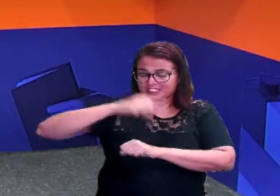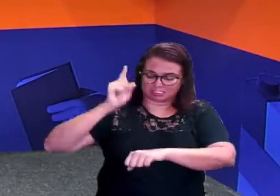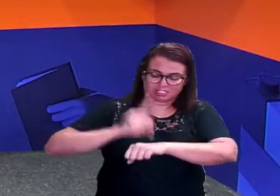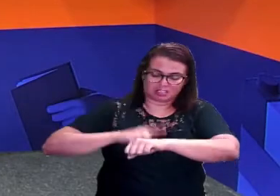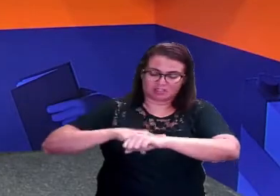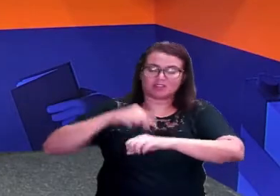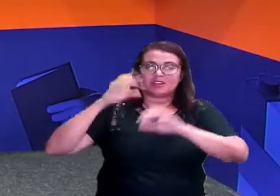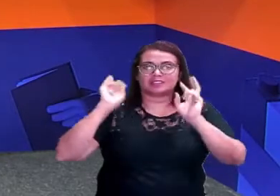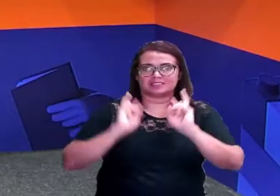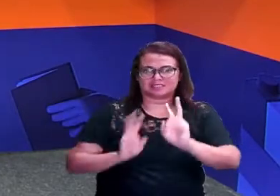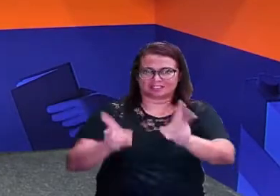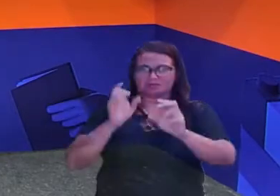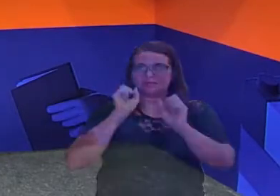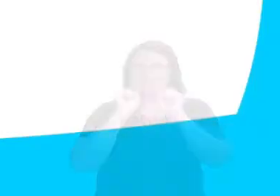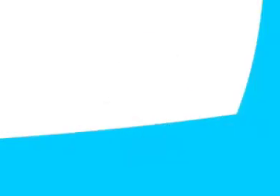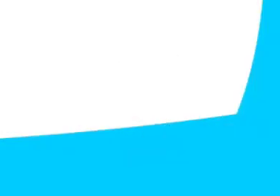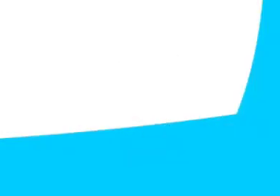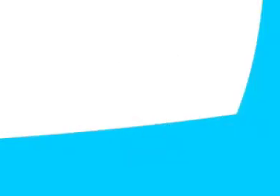horário. Até lá!